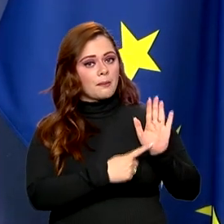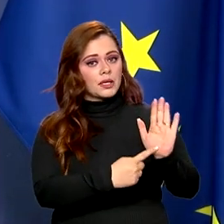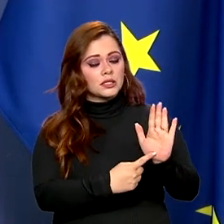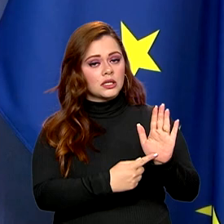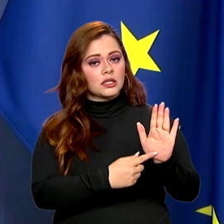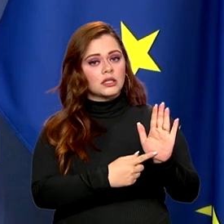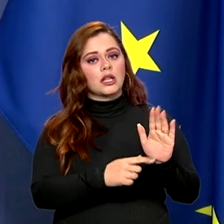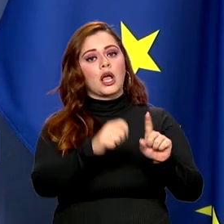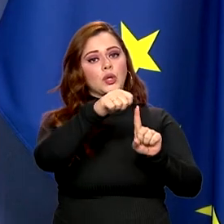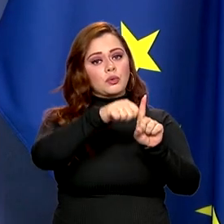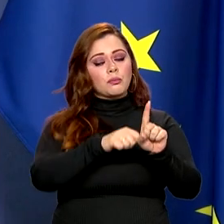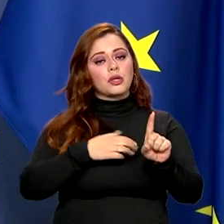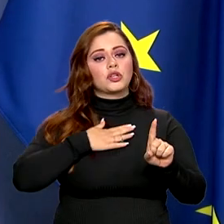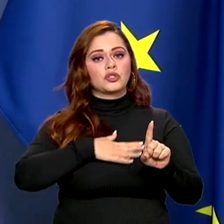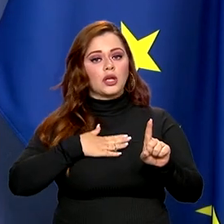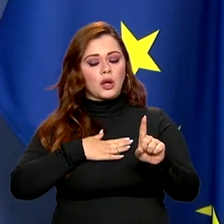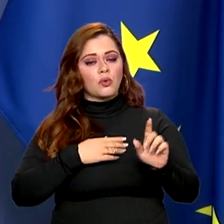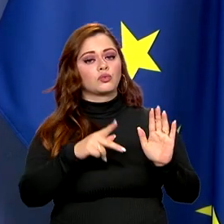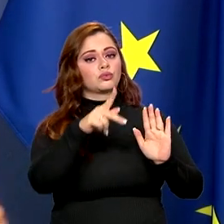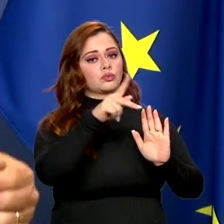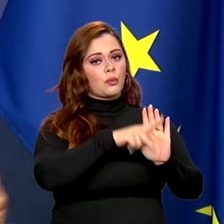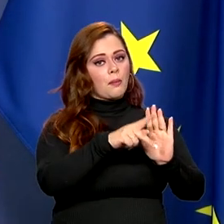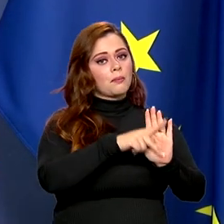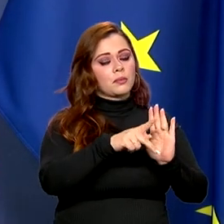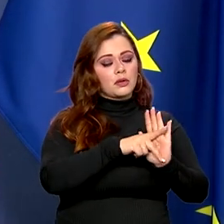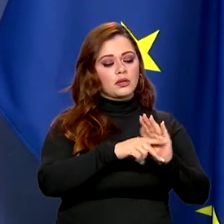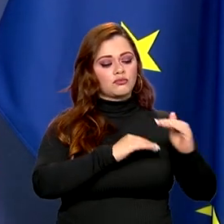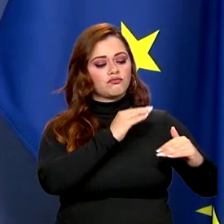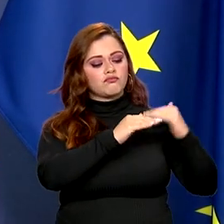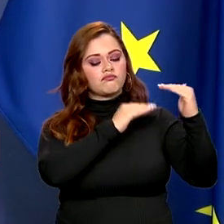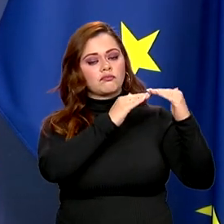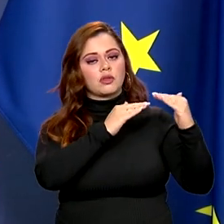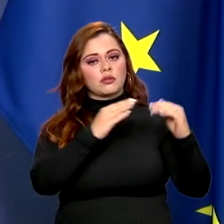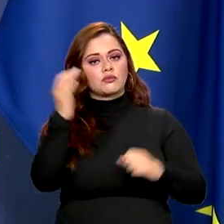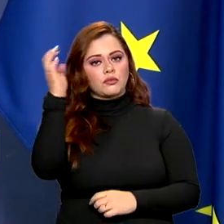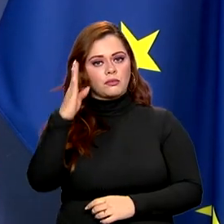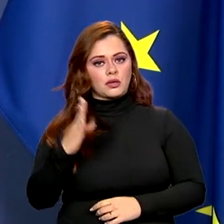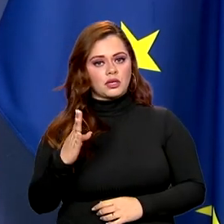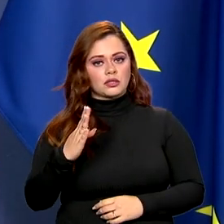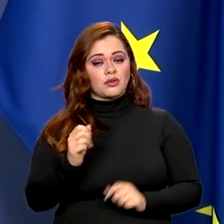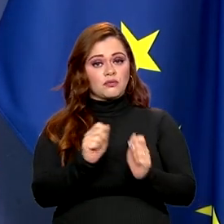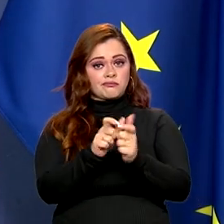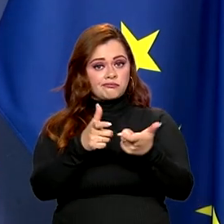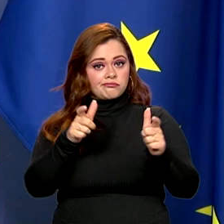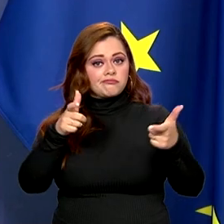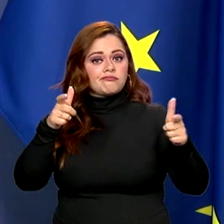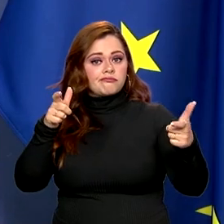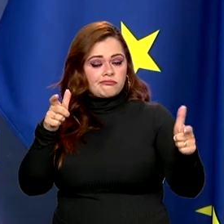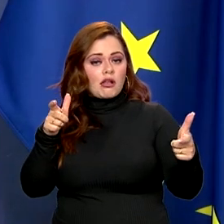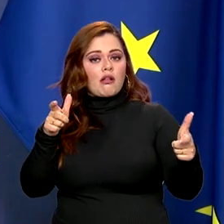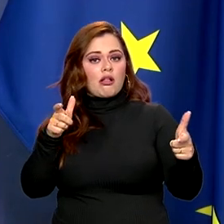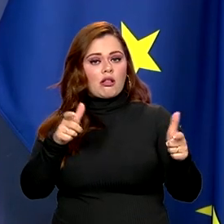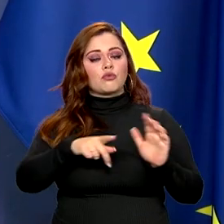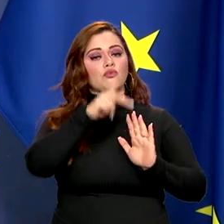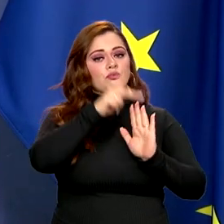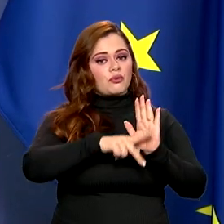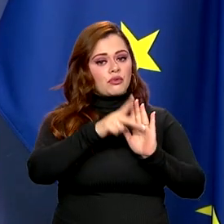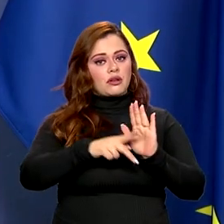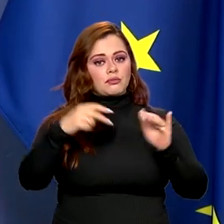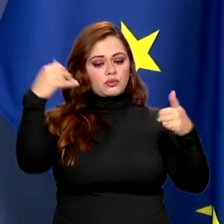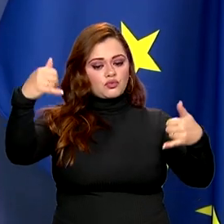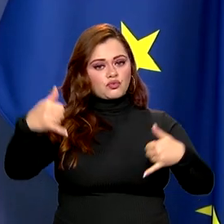um programa de desenvolvimento do Brasil, estará incluído nesse programa um grande programa de transição energética,